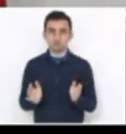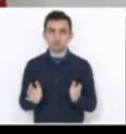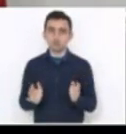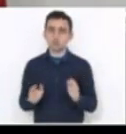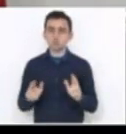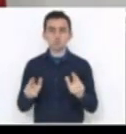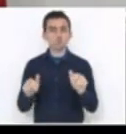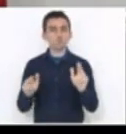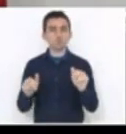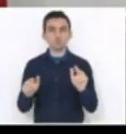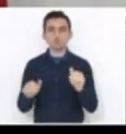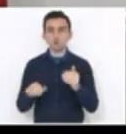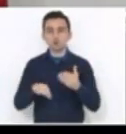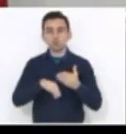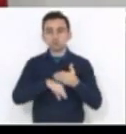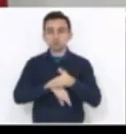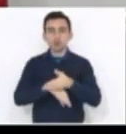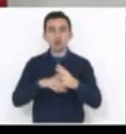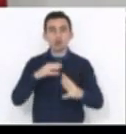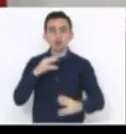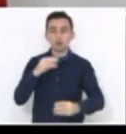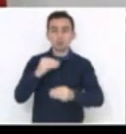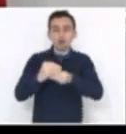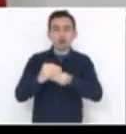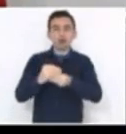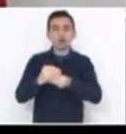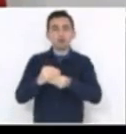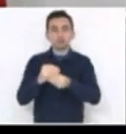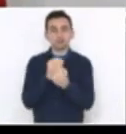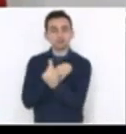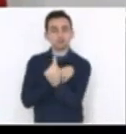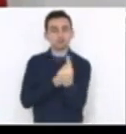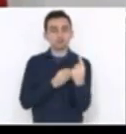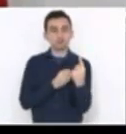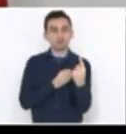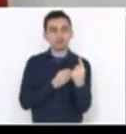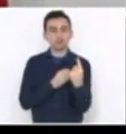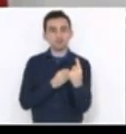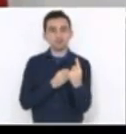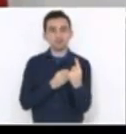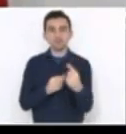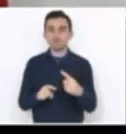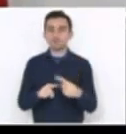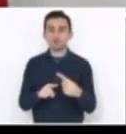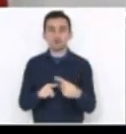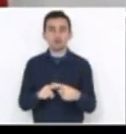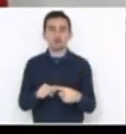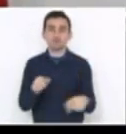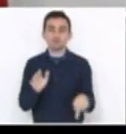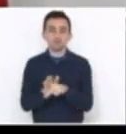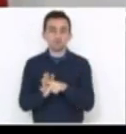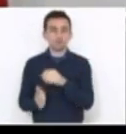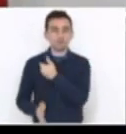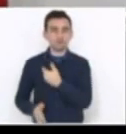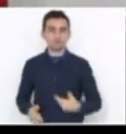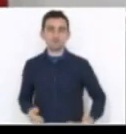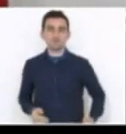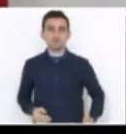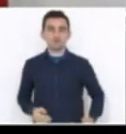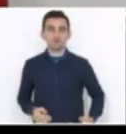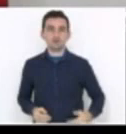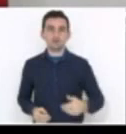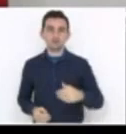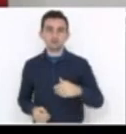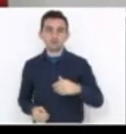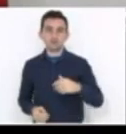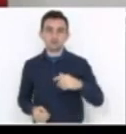acesso a emendas parlamentares individualizadas, porque essa é uma prerrogativa que o governo destina,